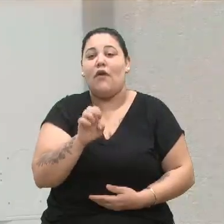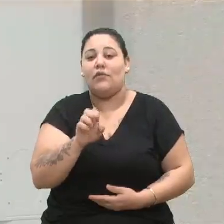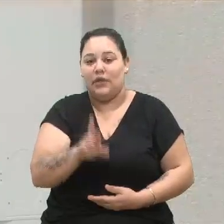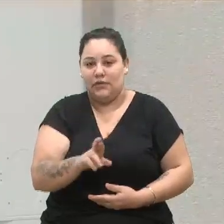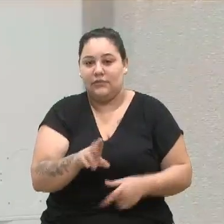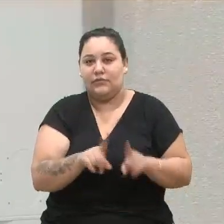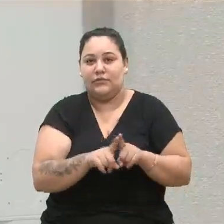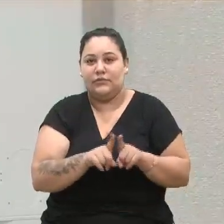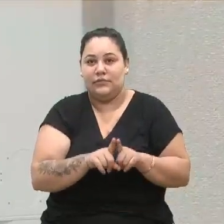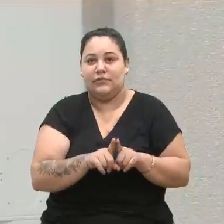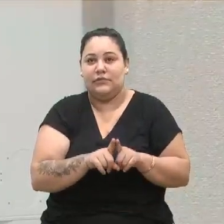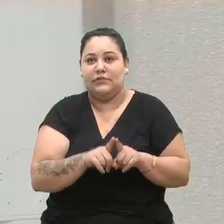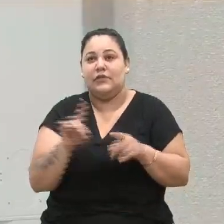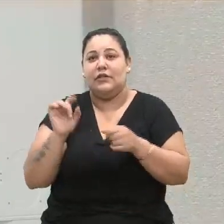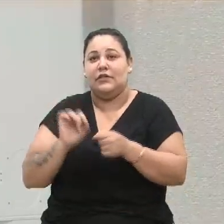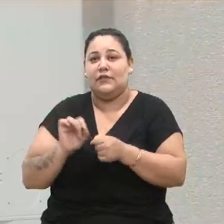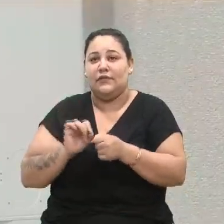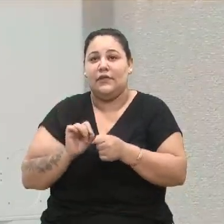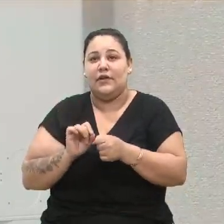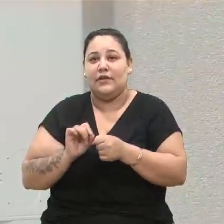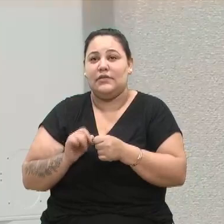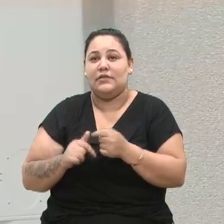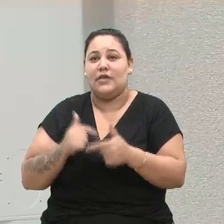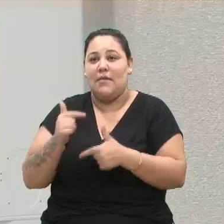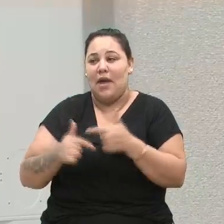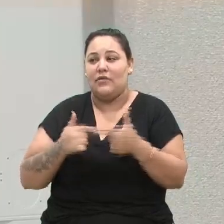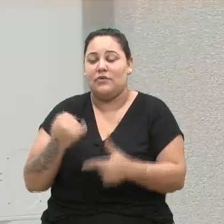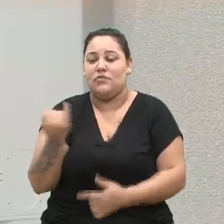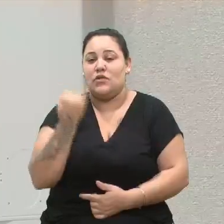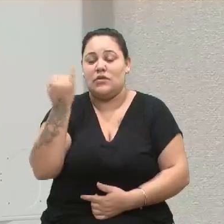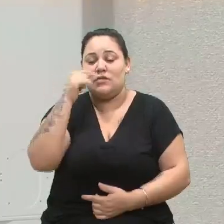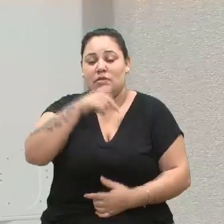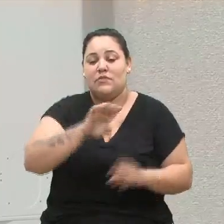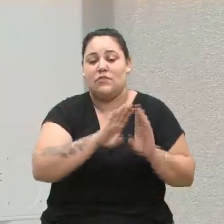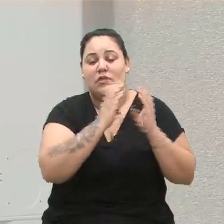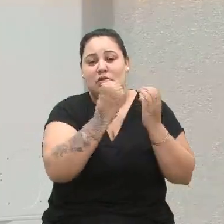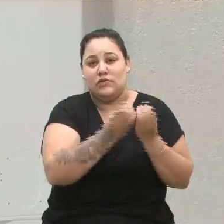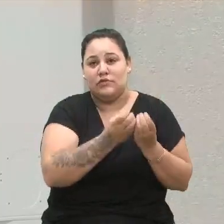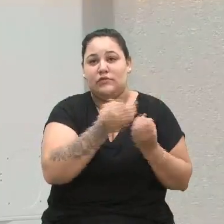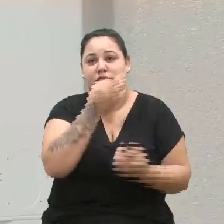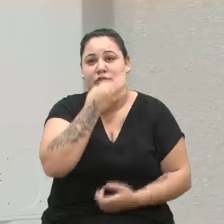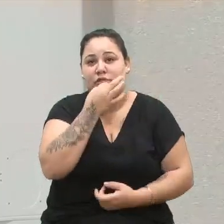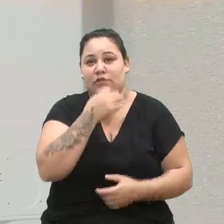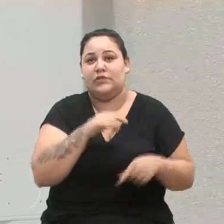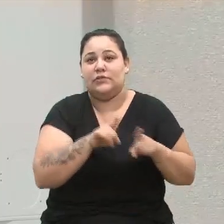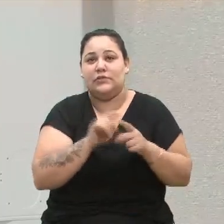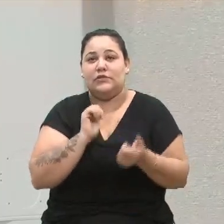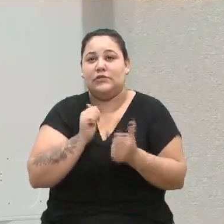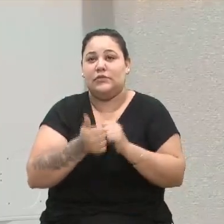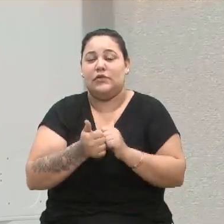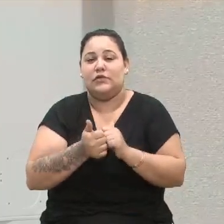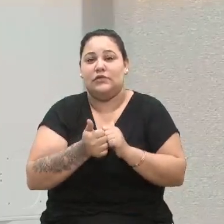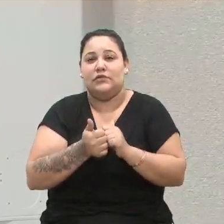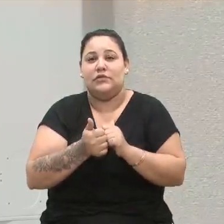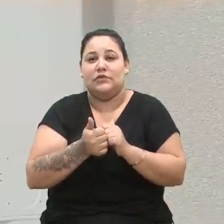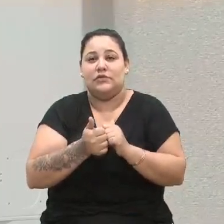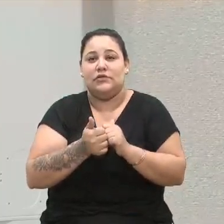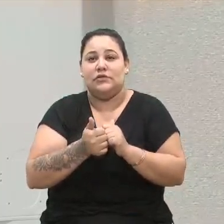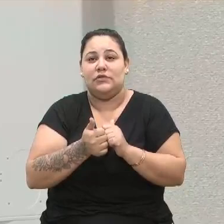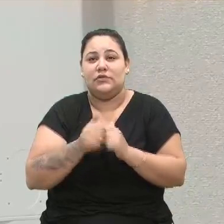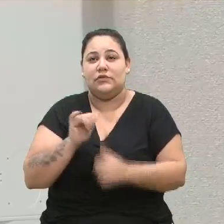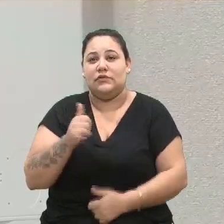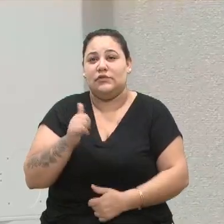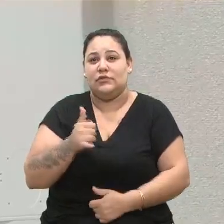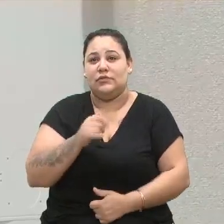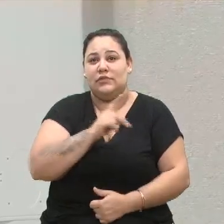prestou e presta um grande trabalho para a comunidade Caxias do Sul, bem como ao Esporte Clube de Juventude, presidente do Esporte